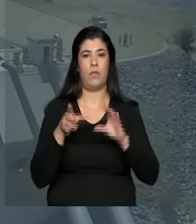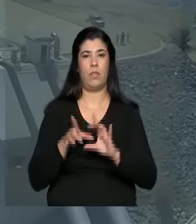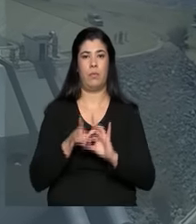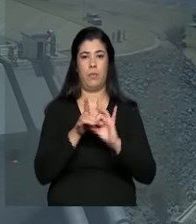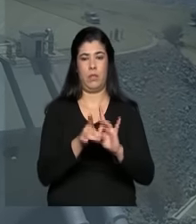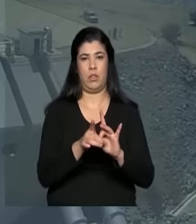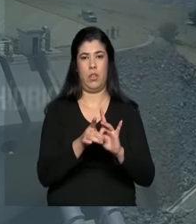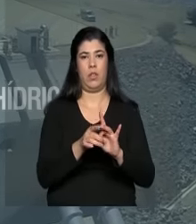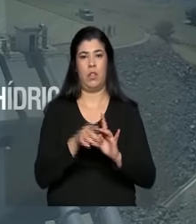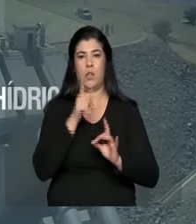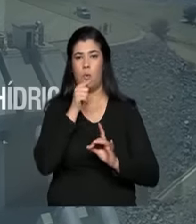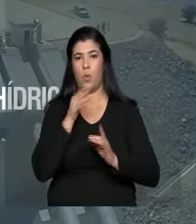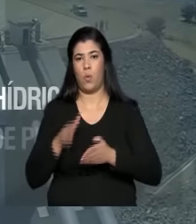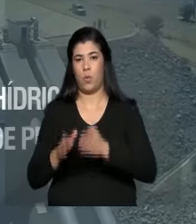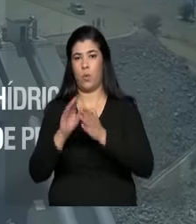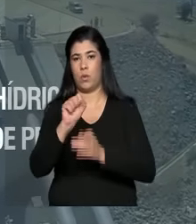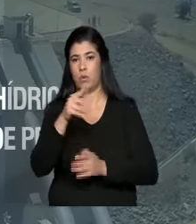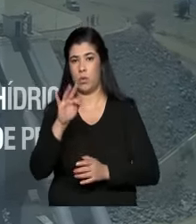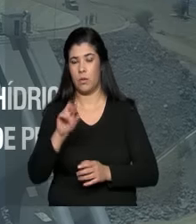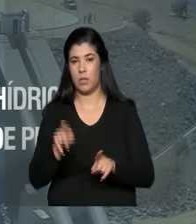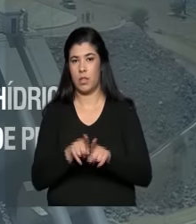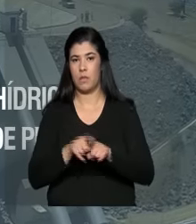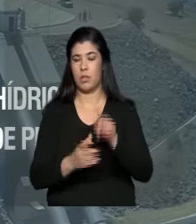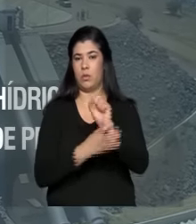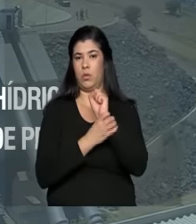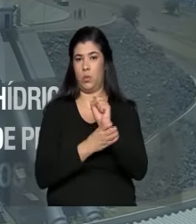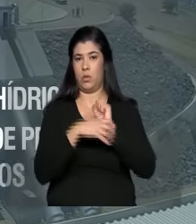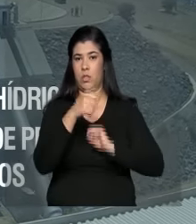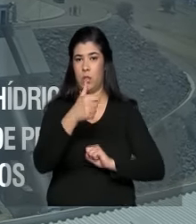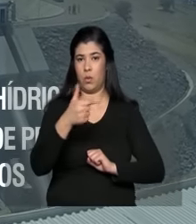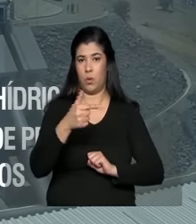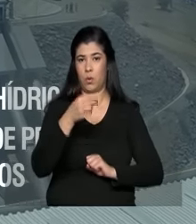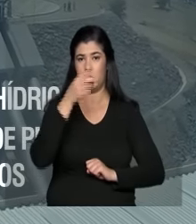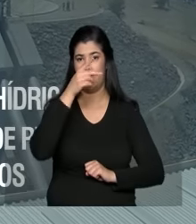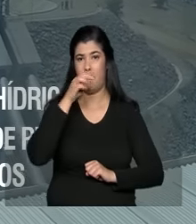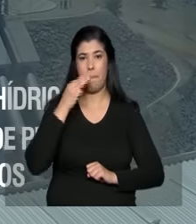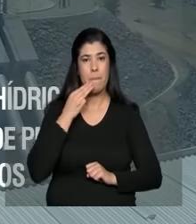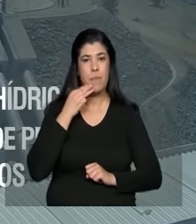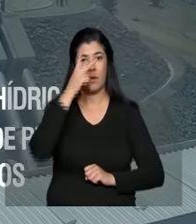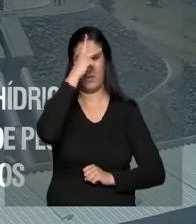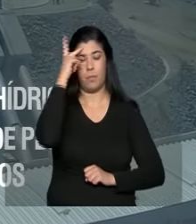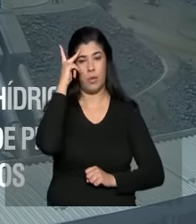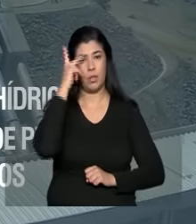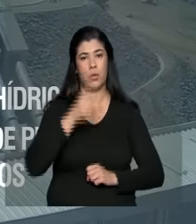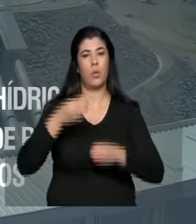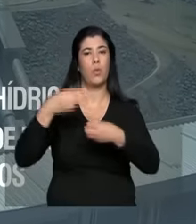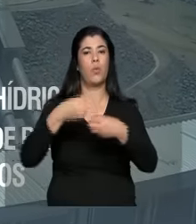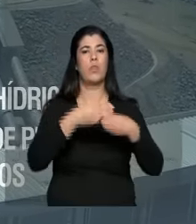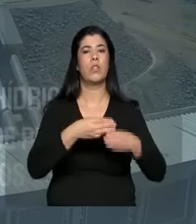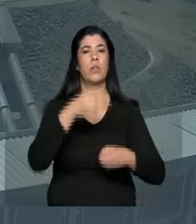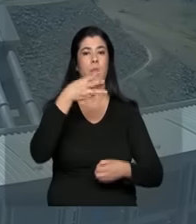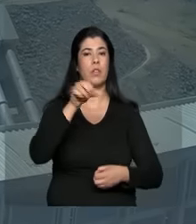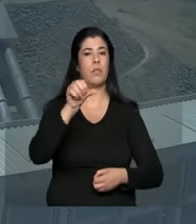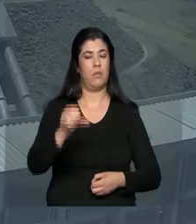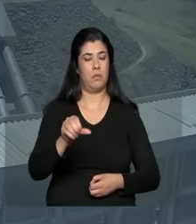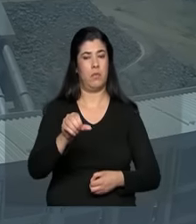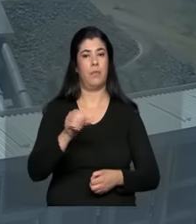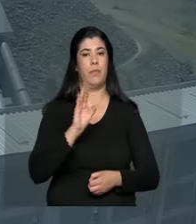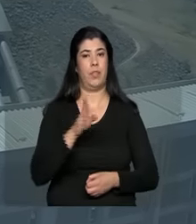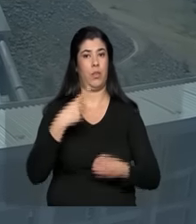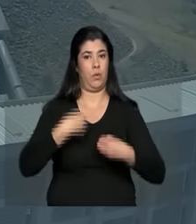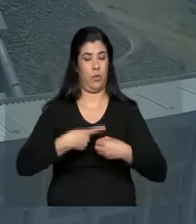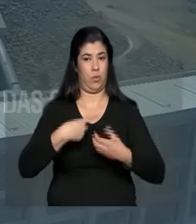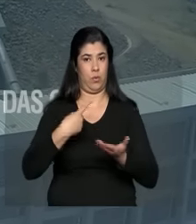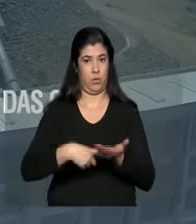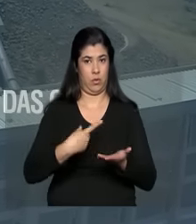Francisco vai garantir a segurança hídrica de 12 milhões de pessoas em 390 municípios. De acordo